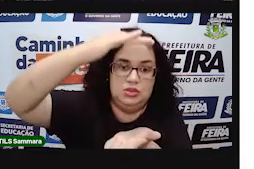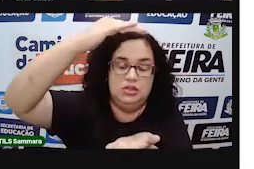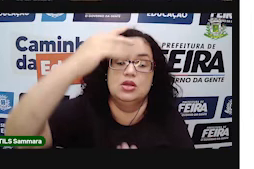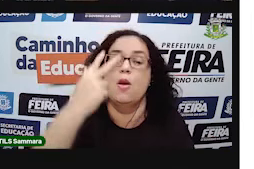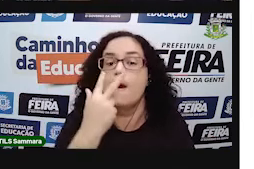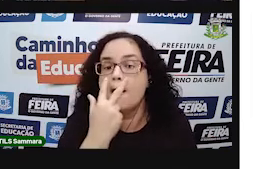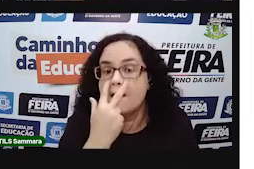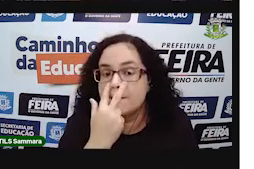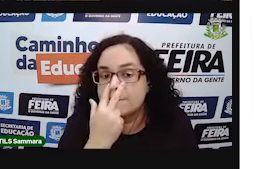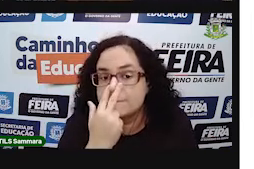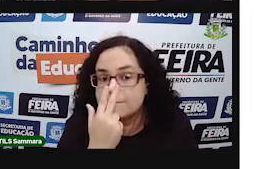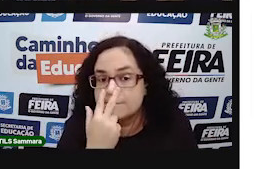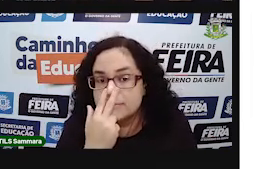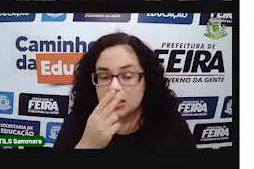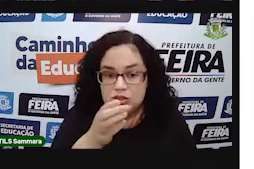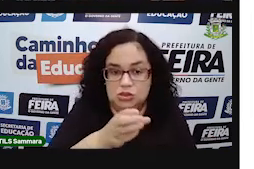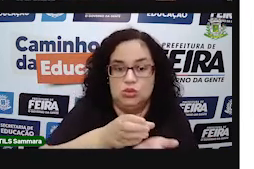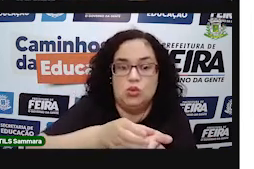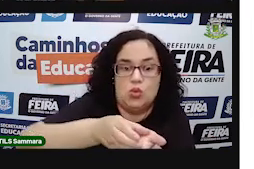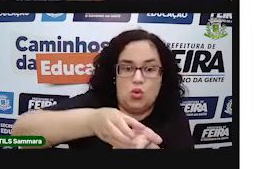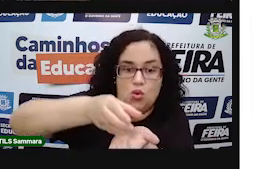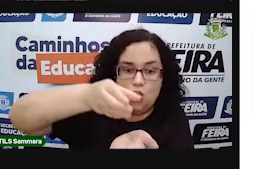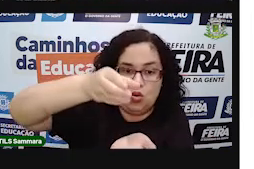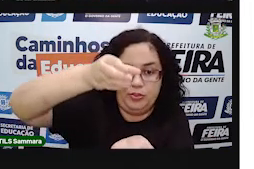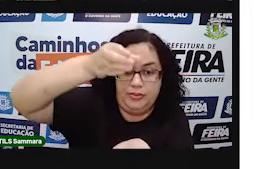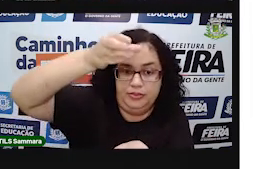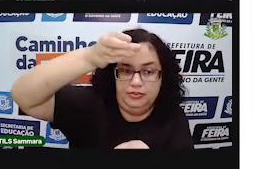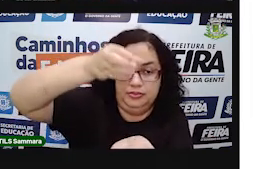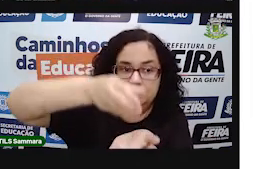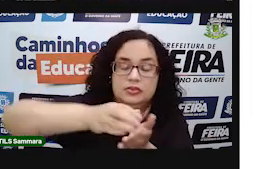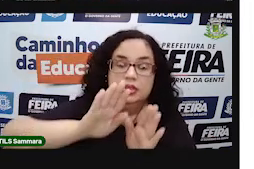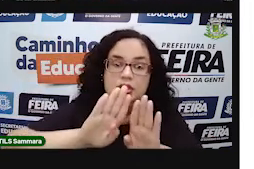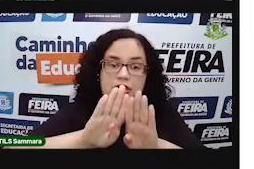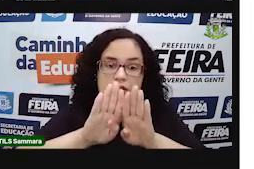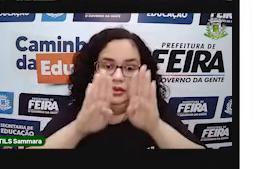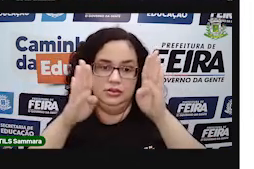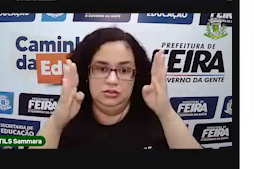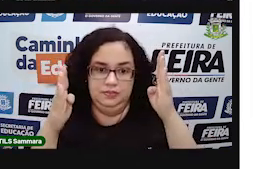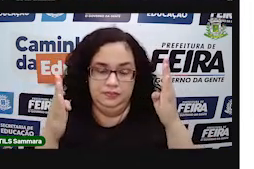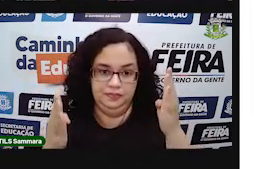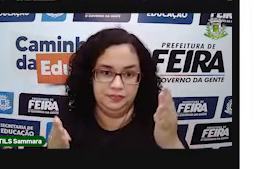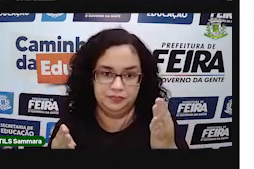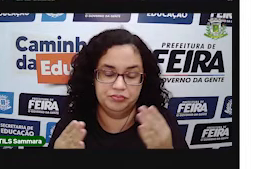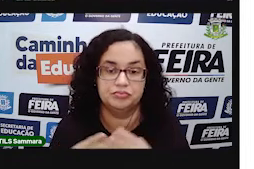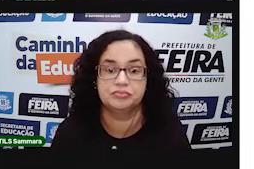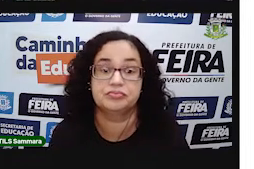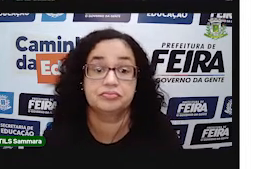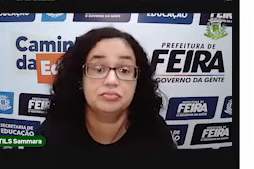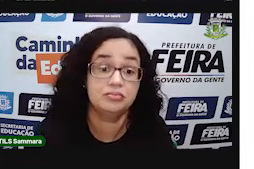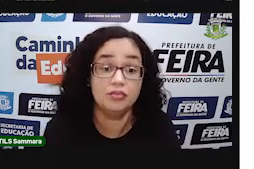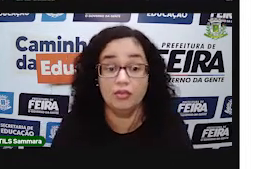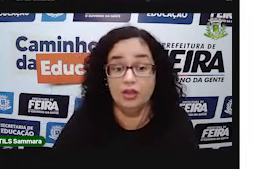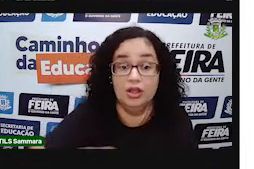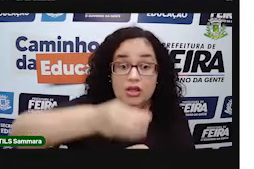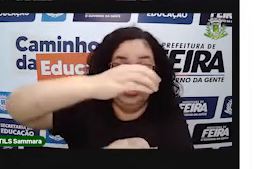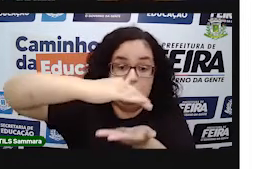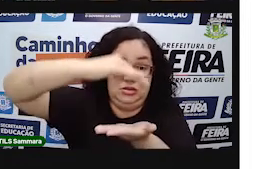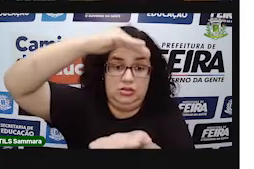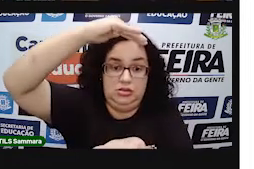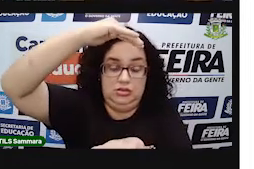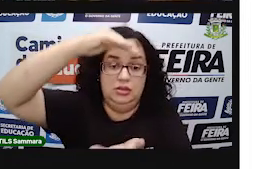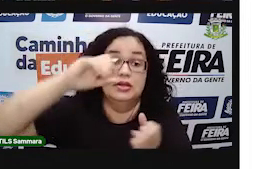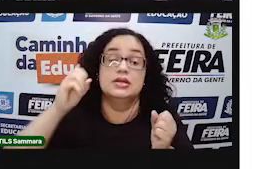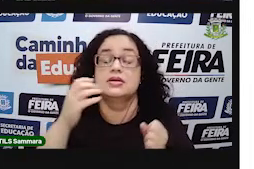copo. Então, toda a lateral do copo, ela é arredondada. Então, o cilindro é um corpo redondo.